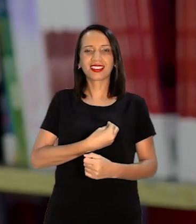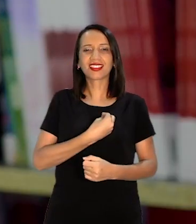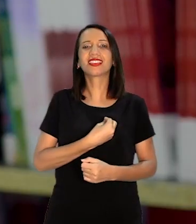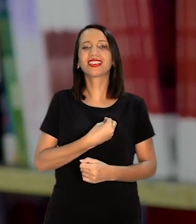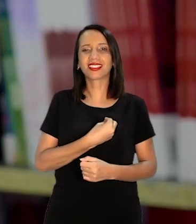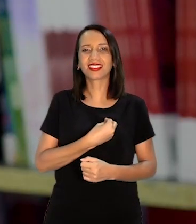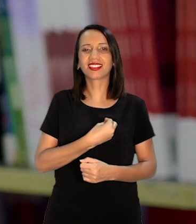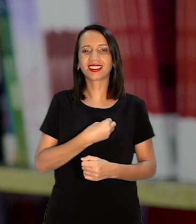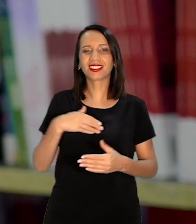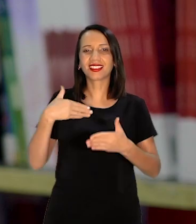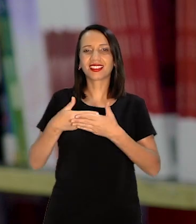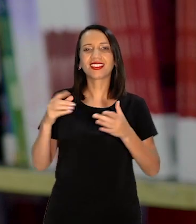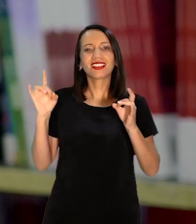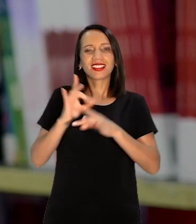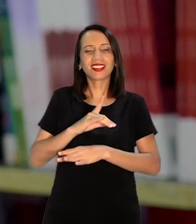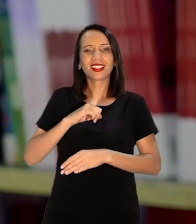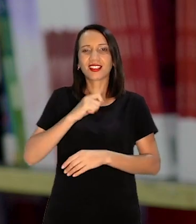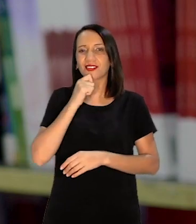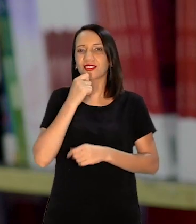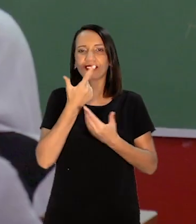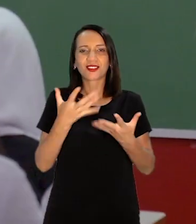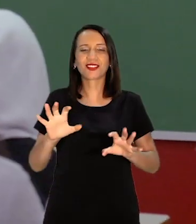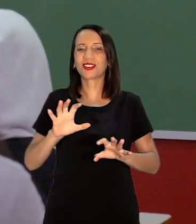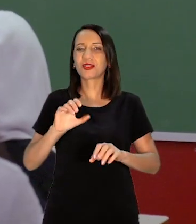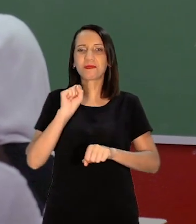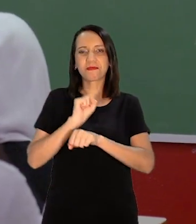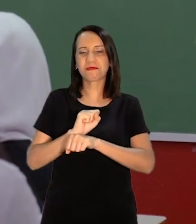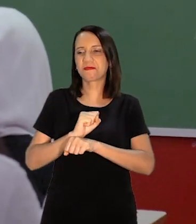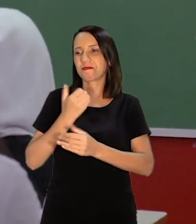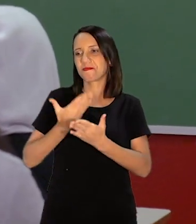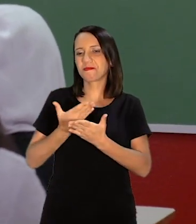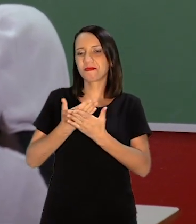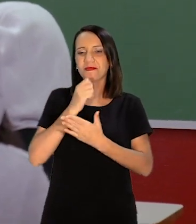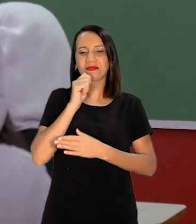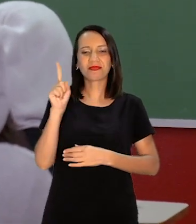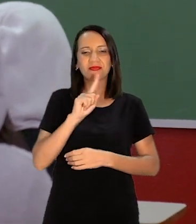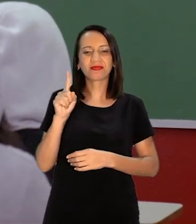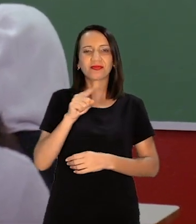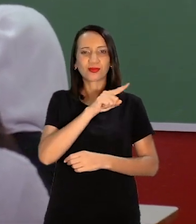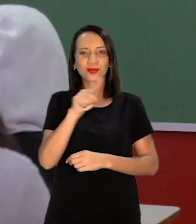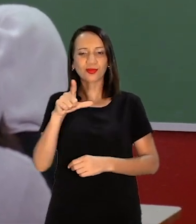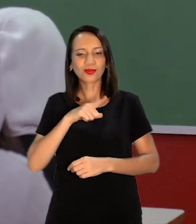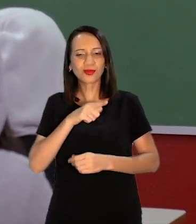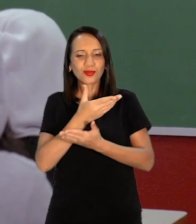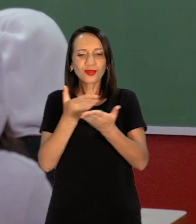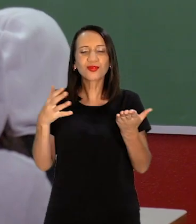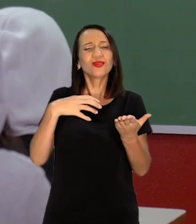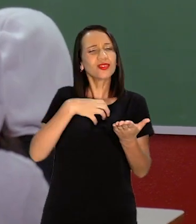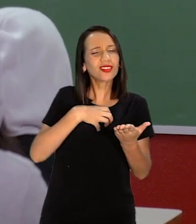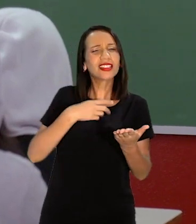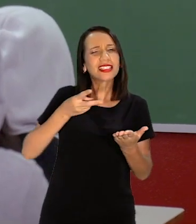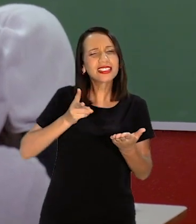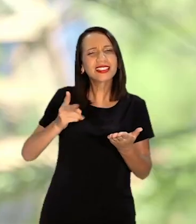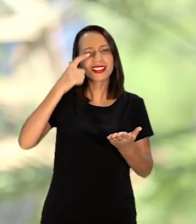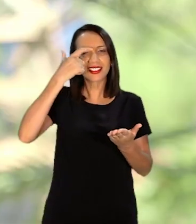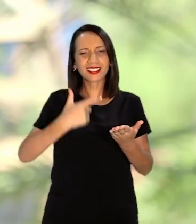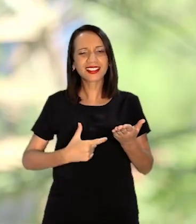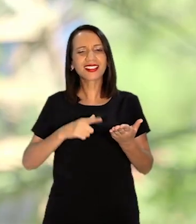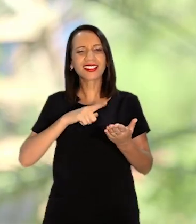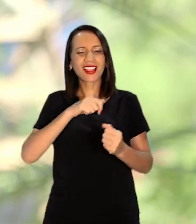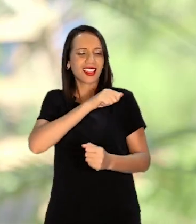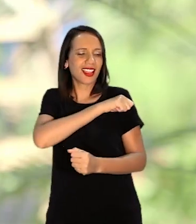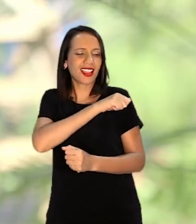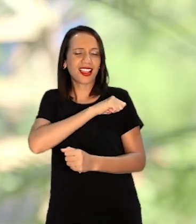eu acabei Não querendo mais Parar de estudar Eu sempre fui Um